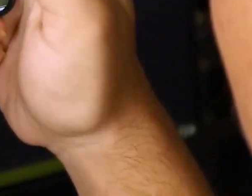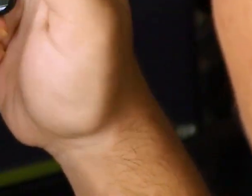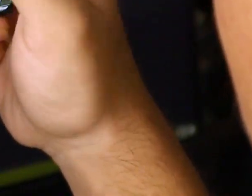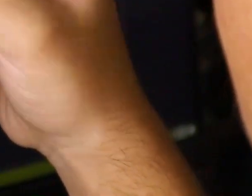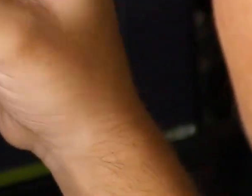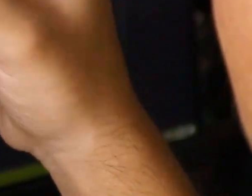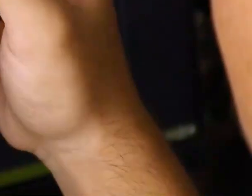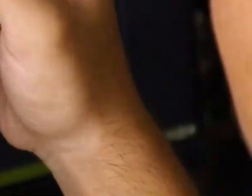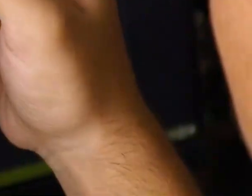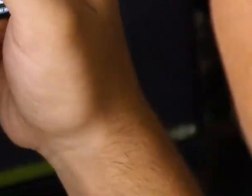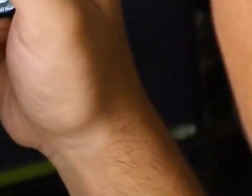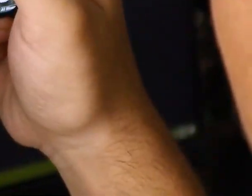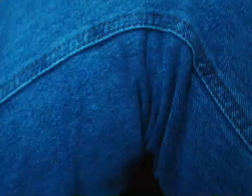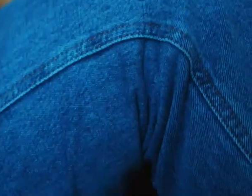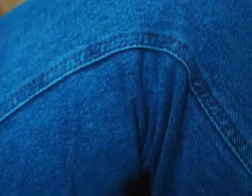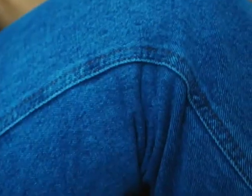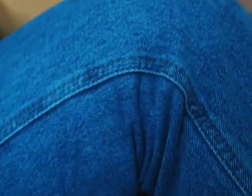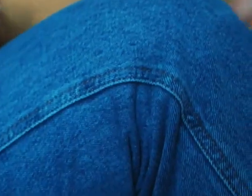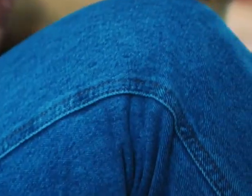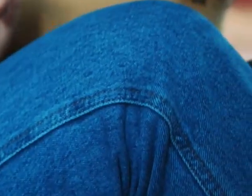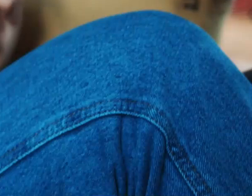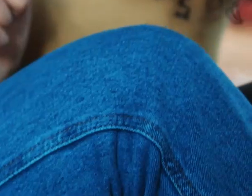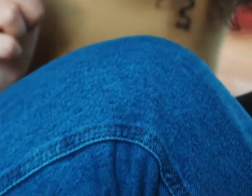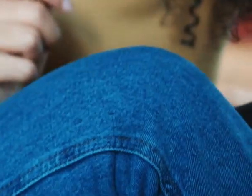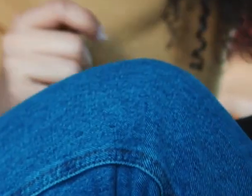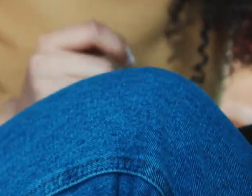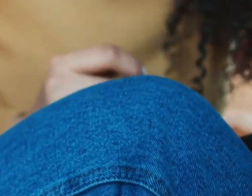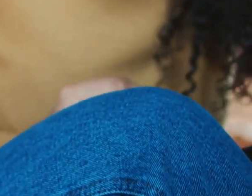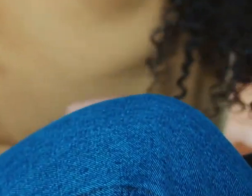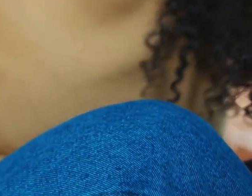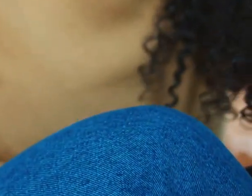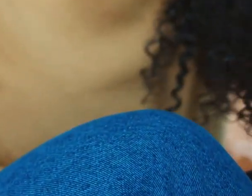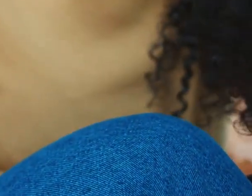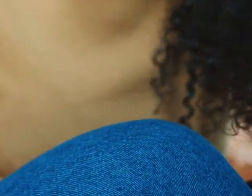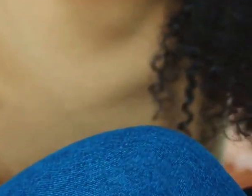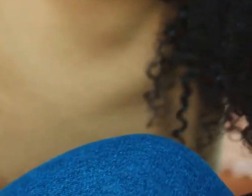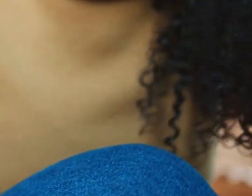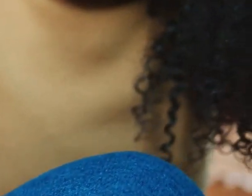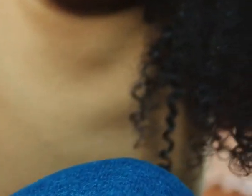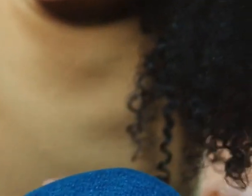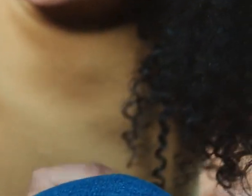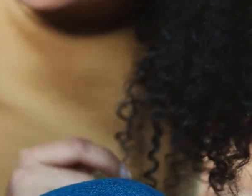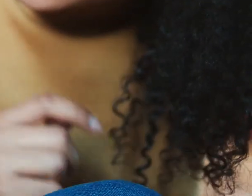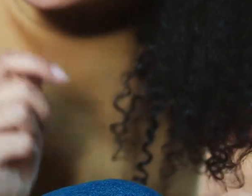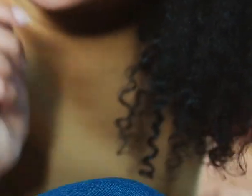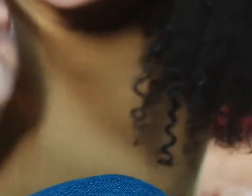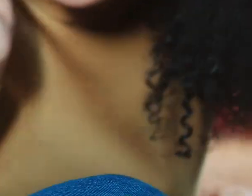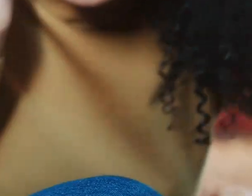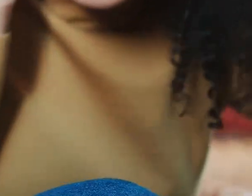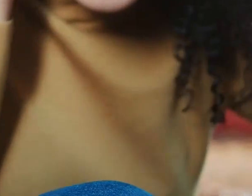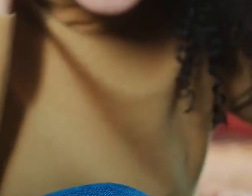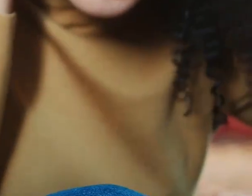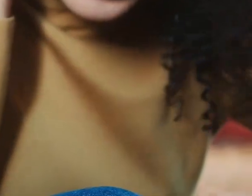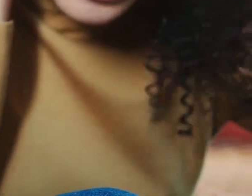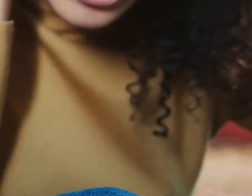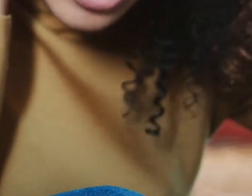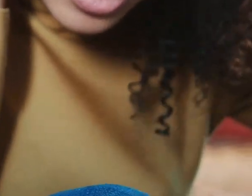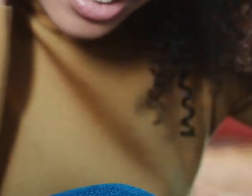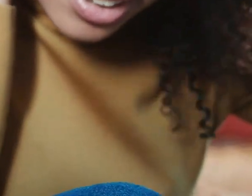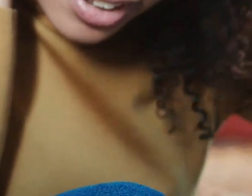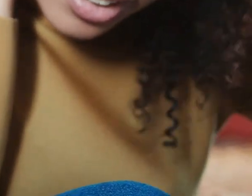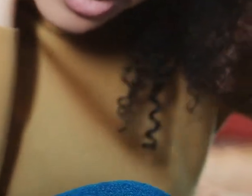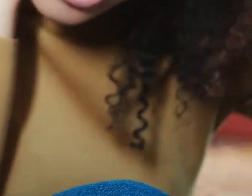eletrônicos ou de internet, seja em família ou até nas trocas com amigos. Mas será que podemos aproveitar o